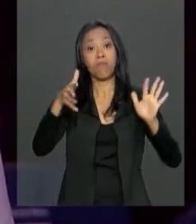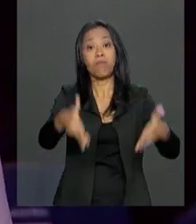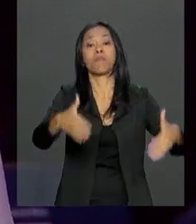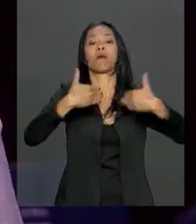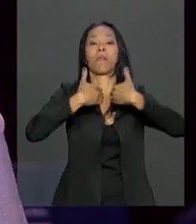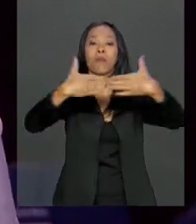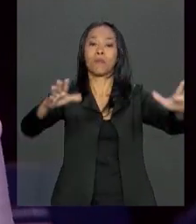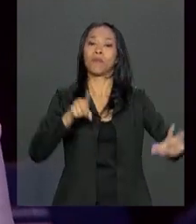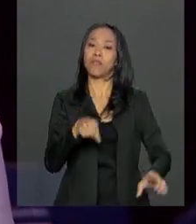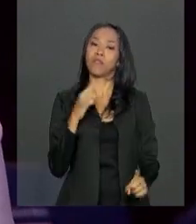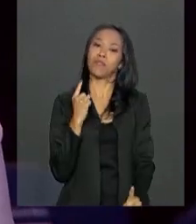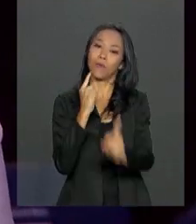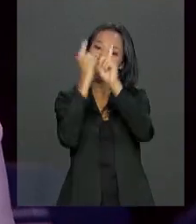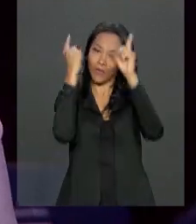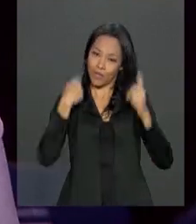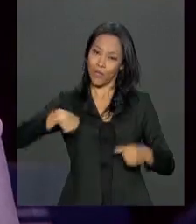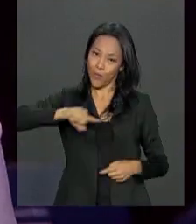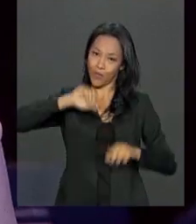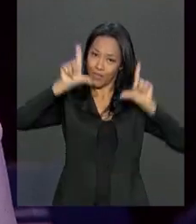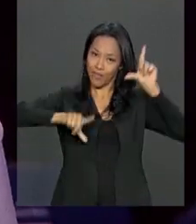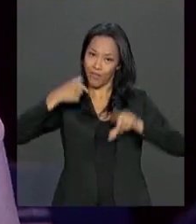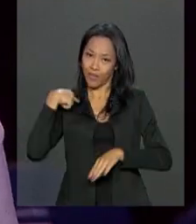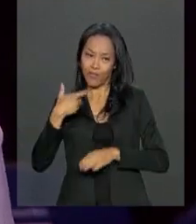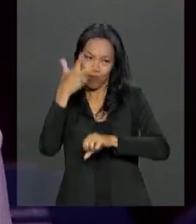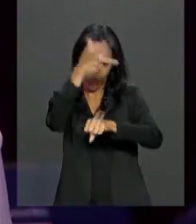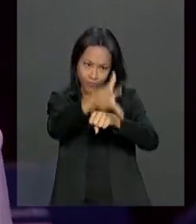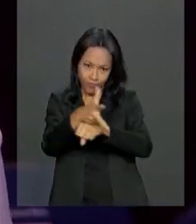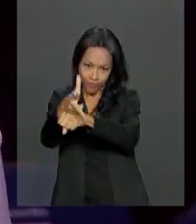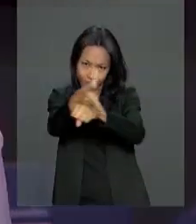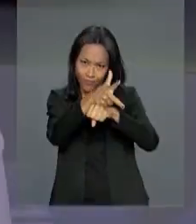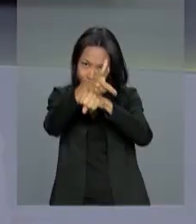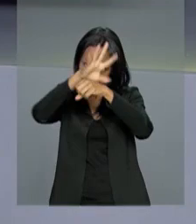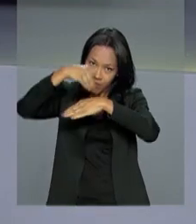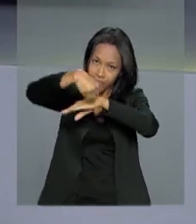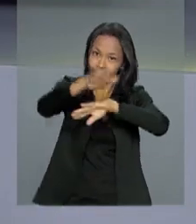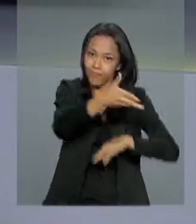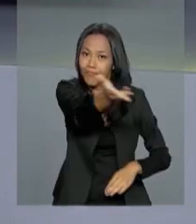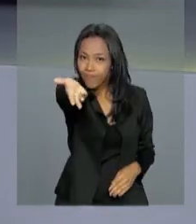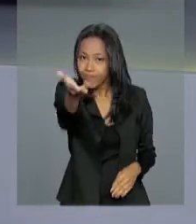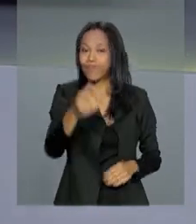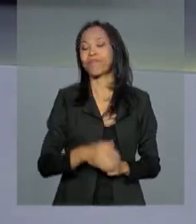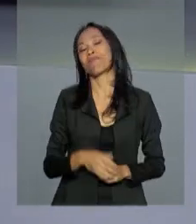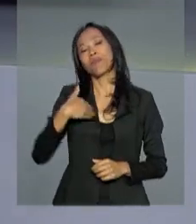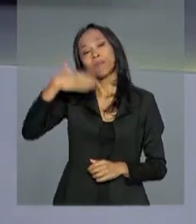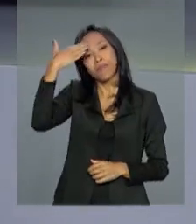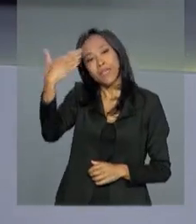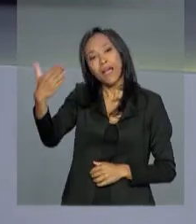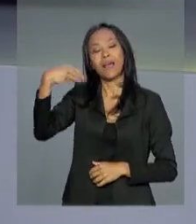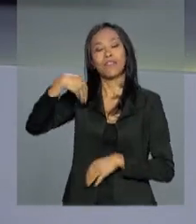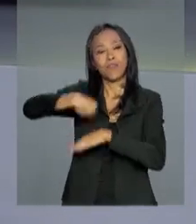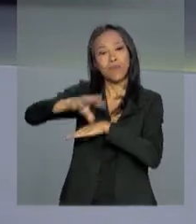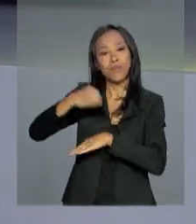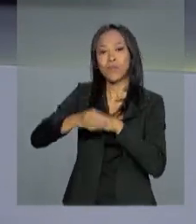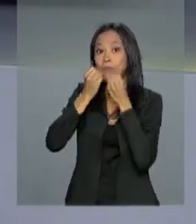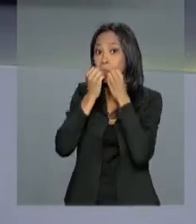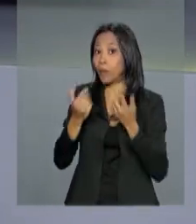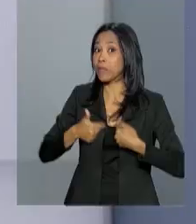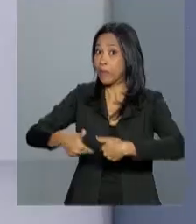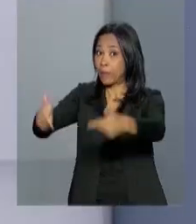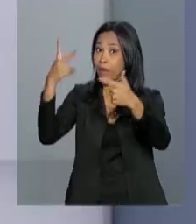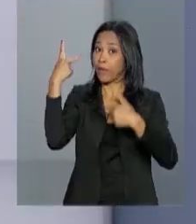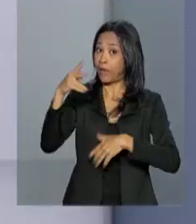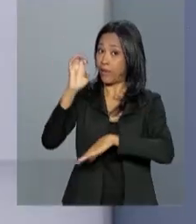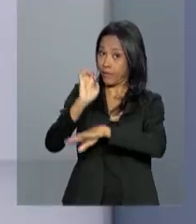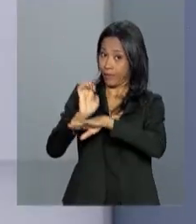evento e a gente segue nessa cobertura por aqui. Voltamos com você, Renata. Obrigada, Márcia, pelas suas informações. Bom trabalho para você aí em São